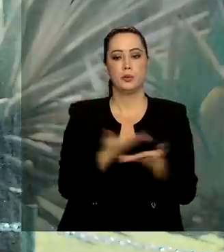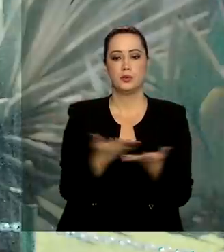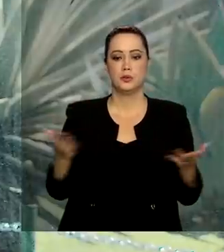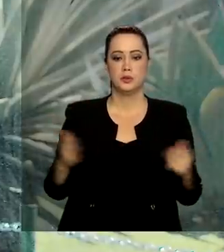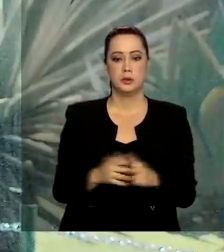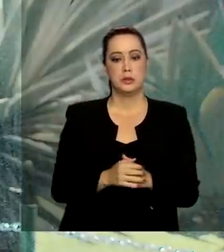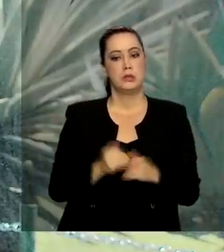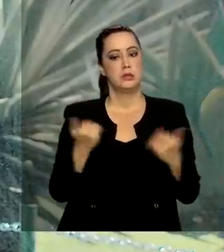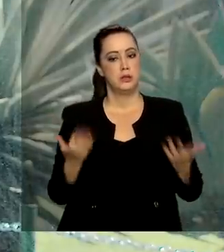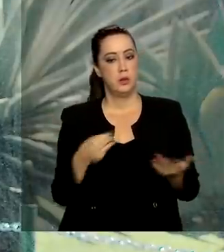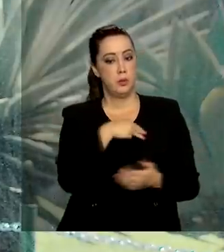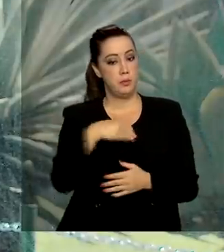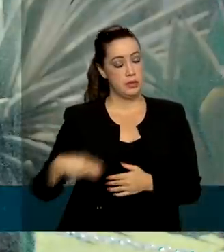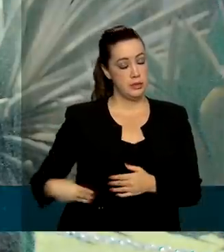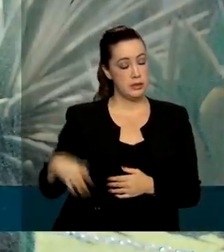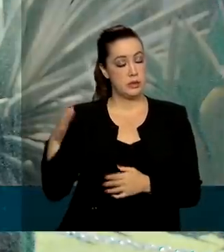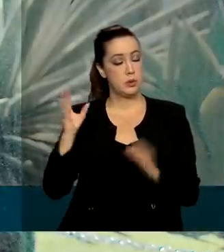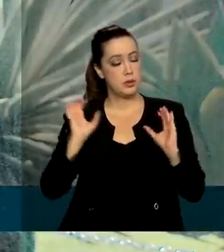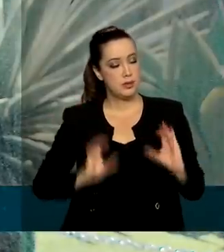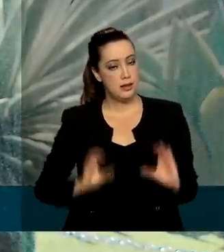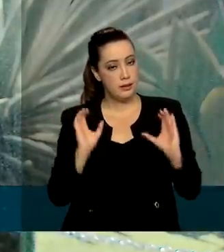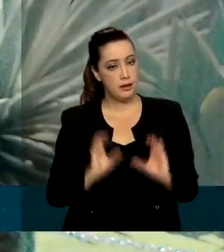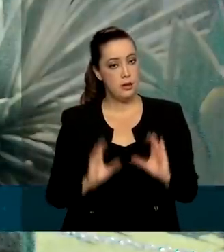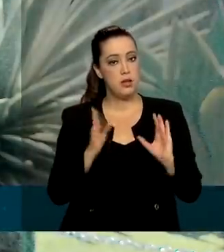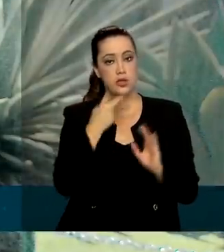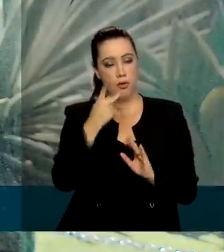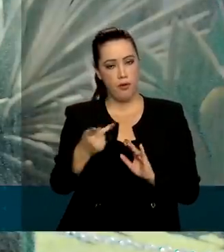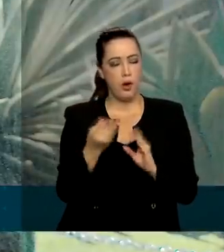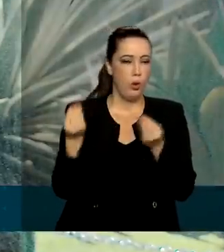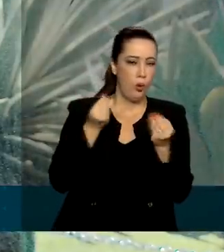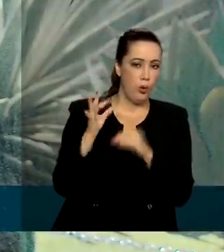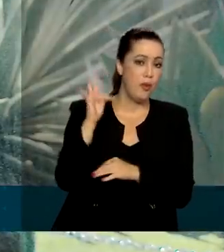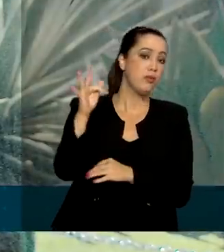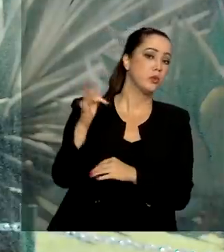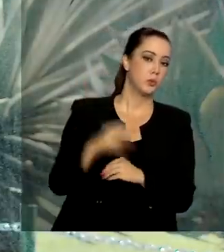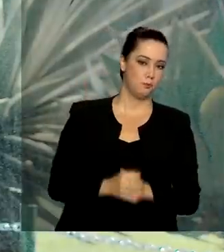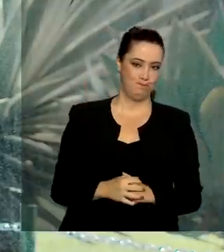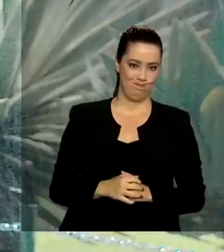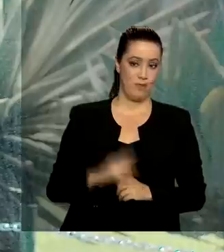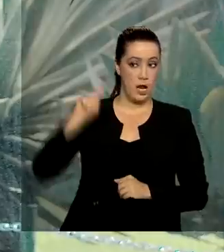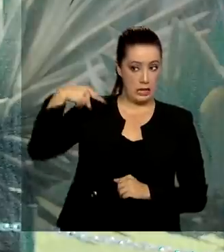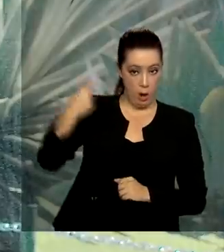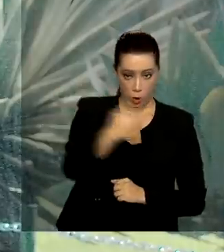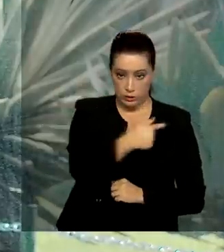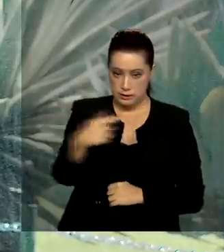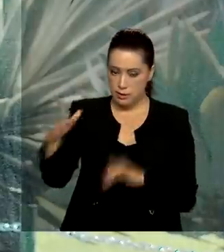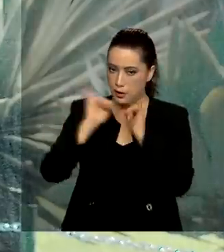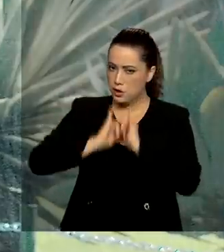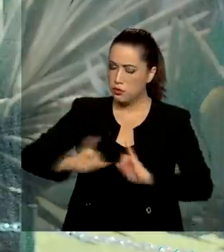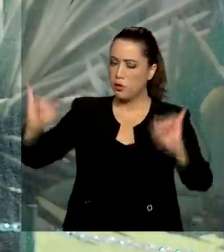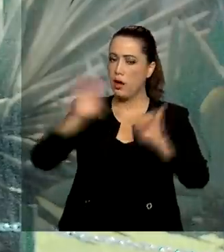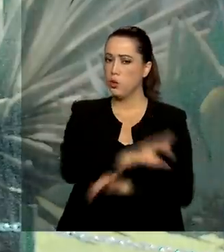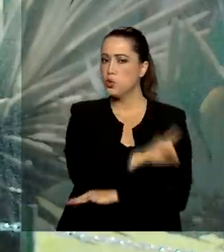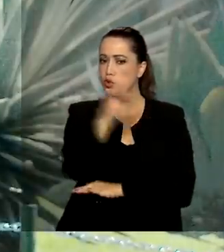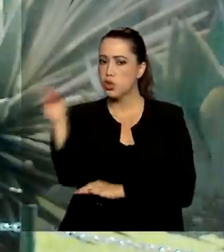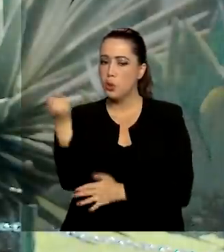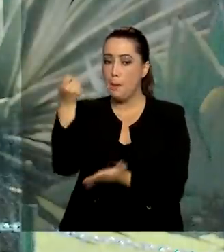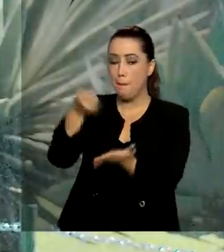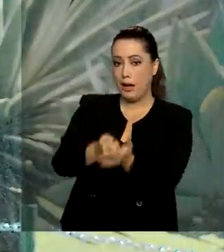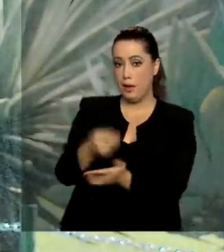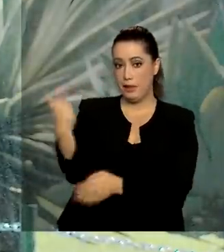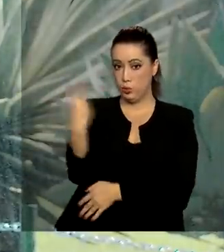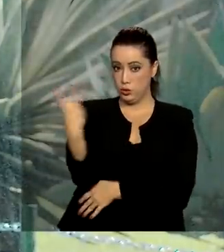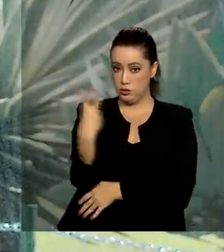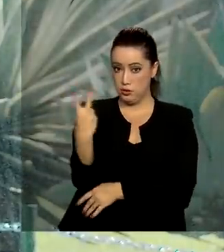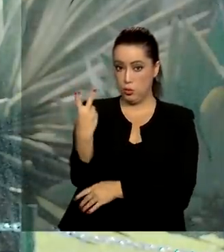Olha, o ministro da Cidadania, o Nix Lorenzoni, já adiantou os próximos passos. Na semana que vem, deve ser divulgada qual é a data do pagamento da